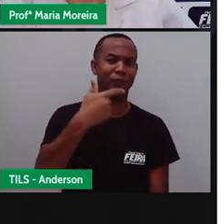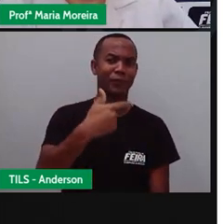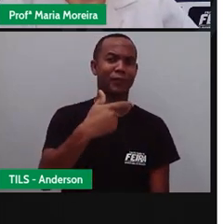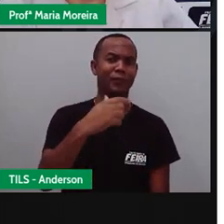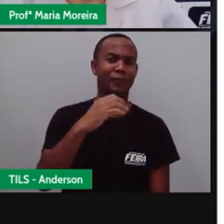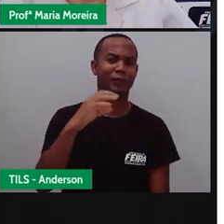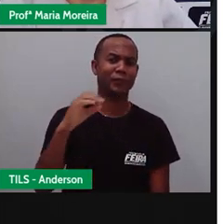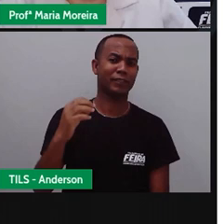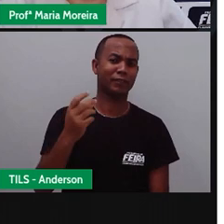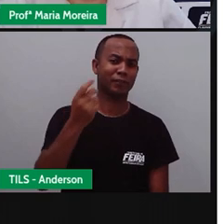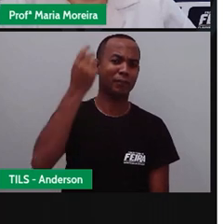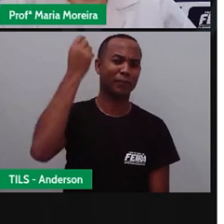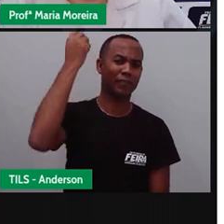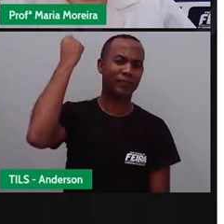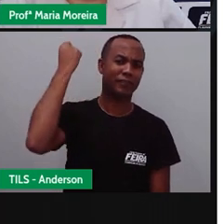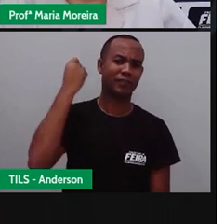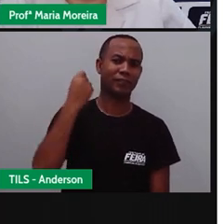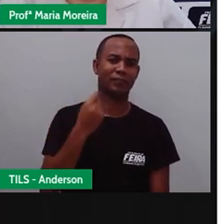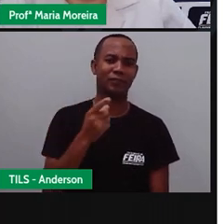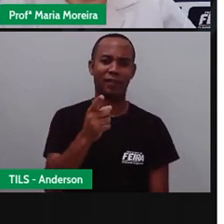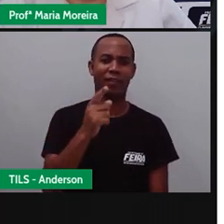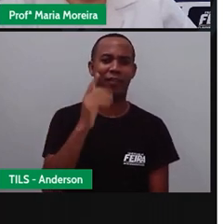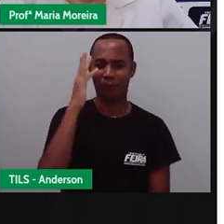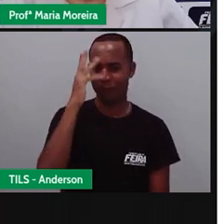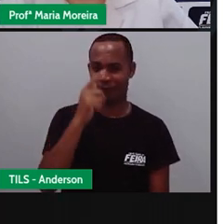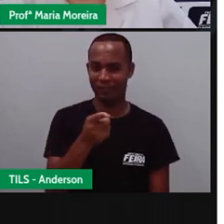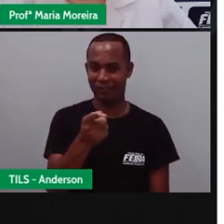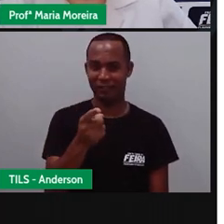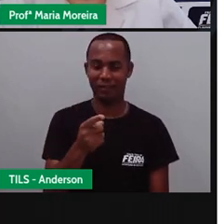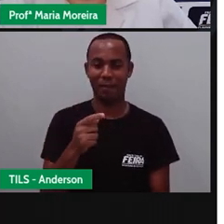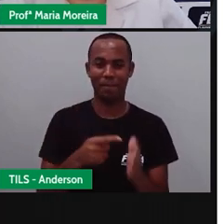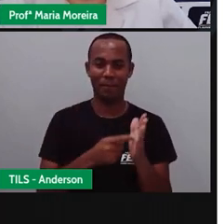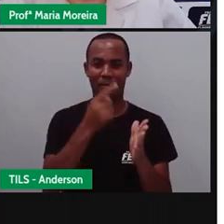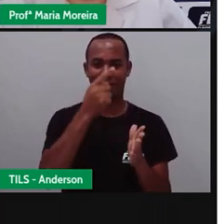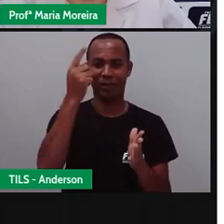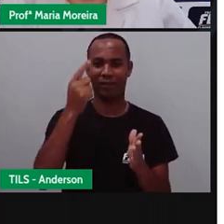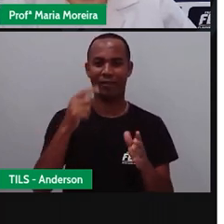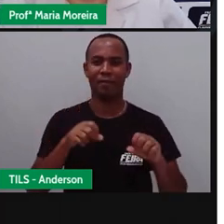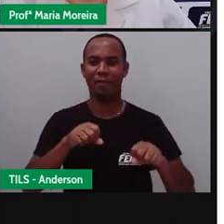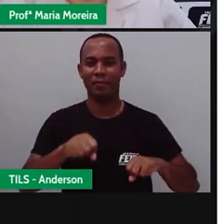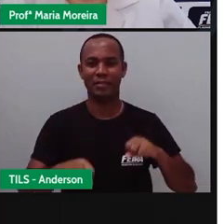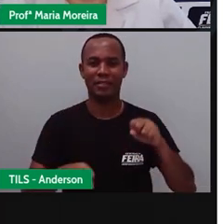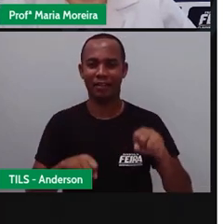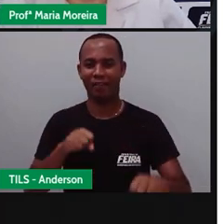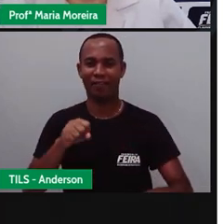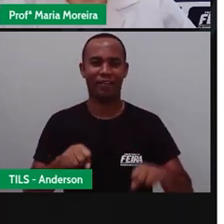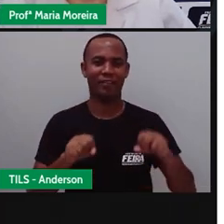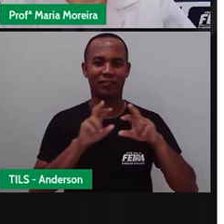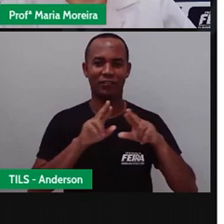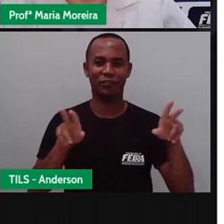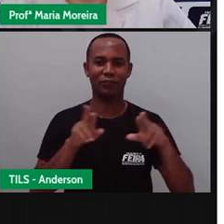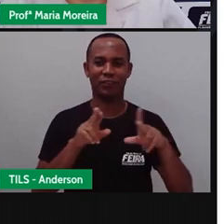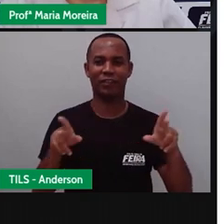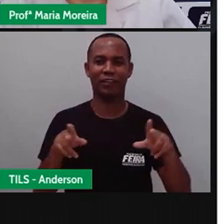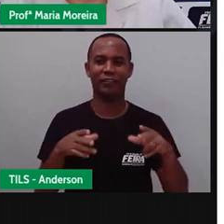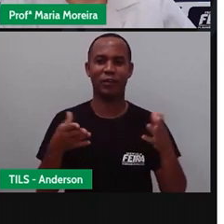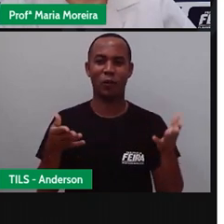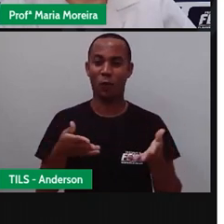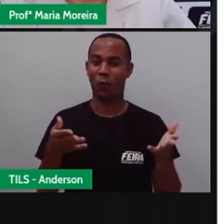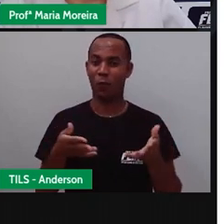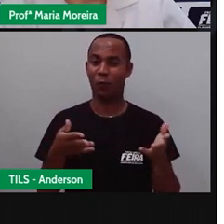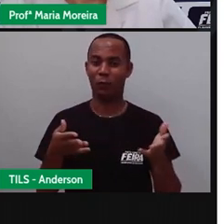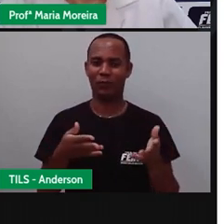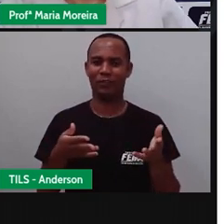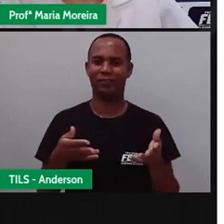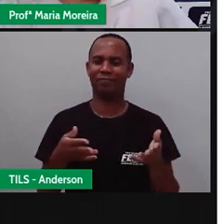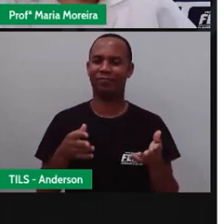Bom, olha só que charmosa. As primeiras bicicletas eram bem diferentes das que existem hoje. Elas eram de